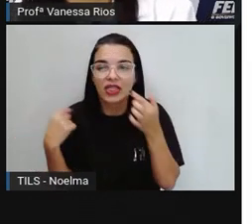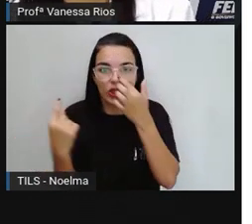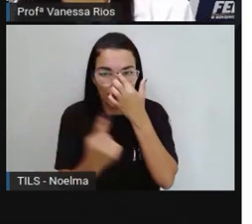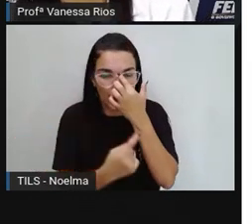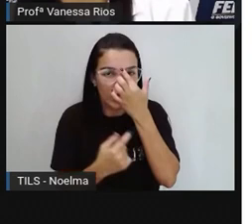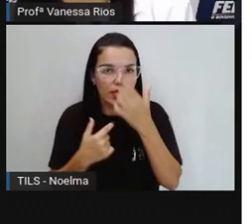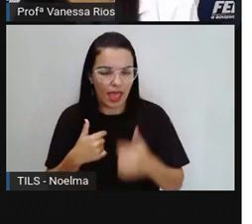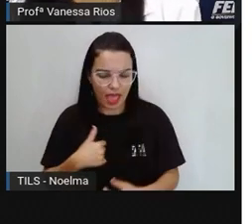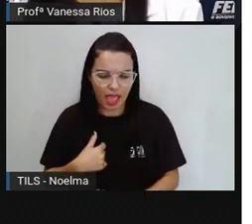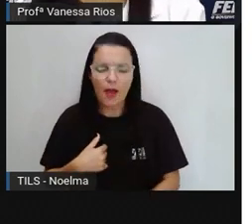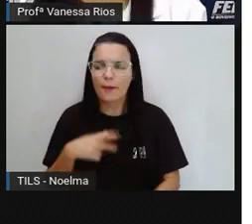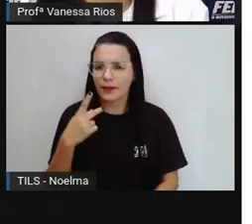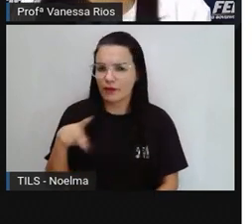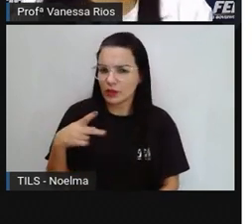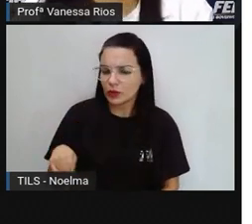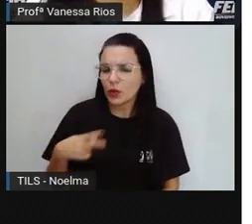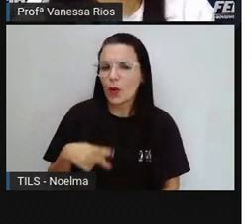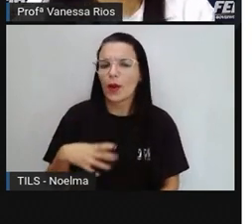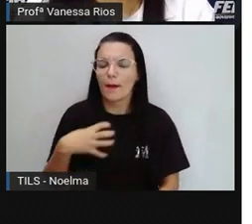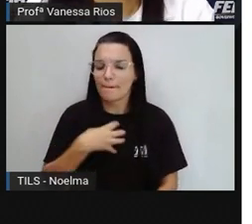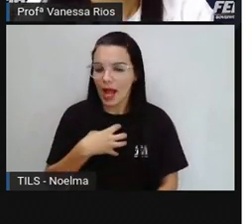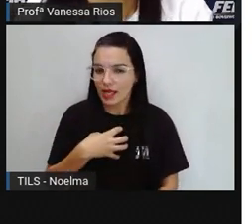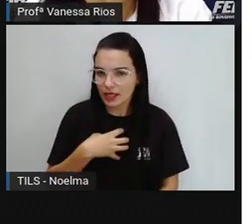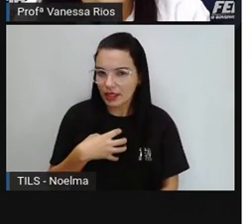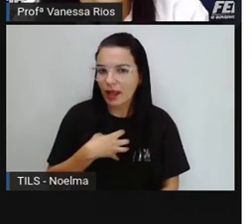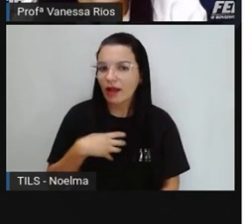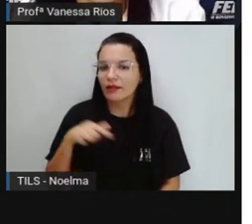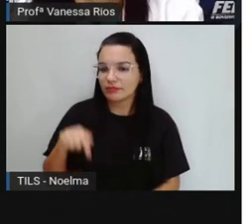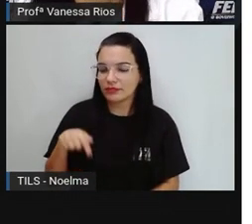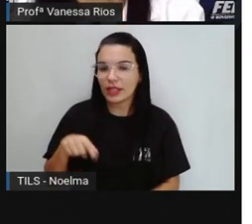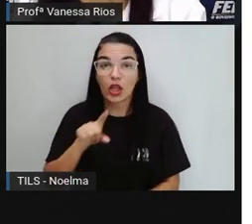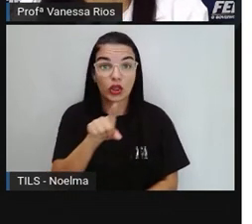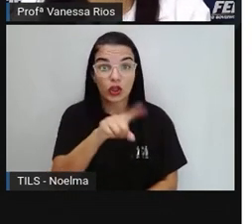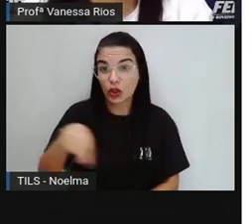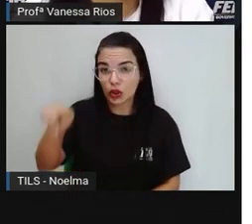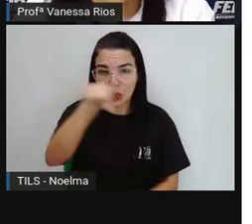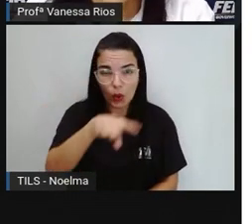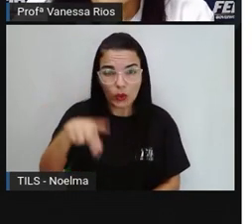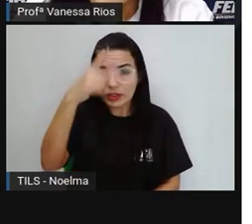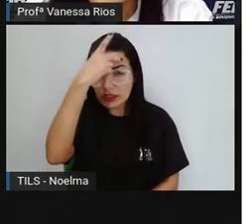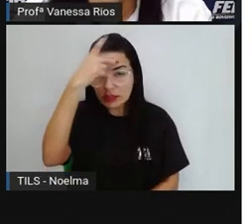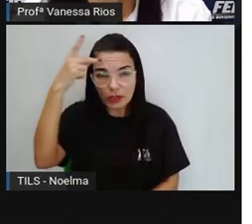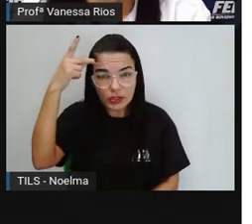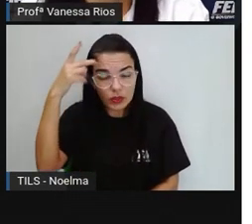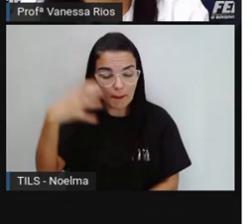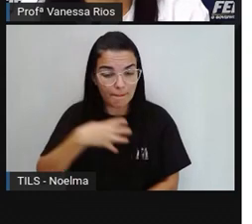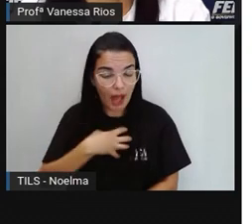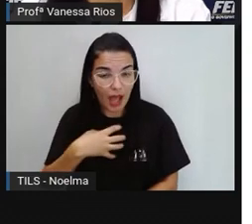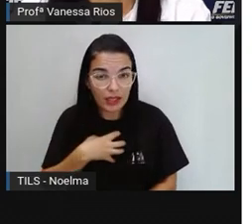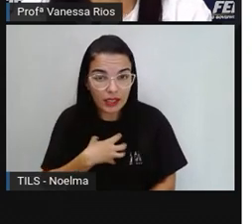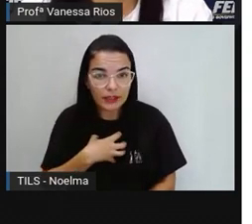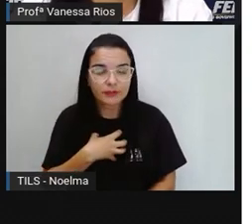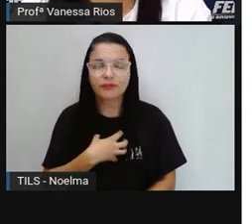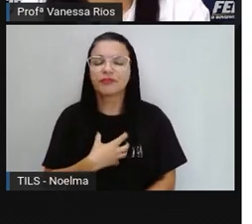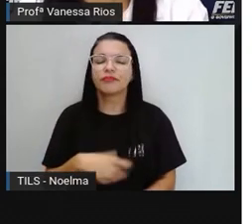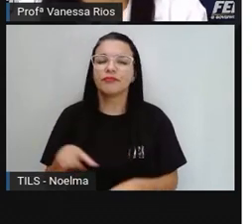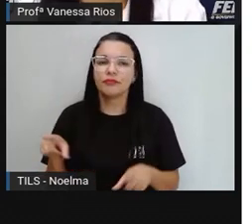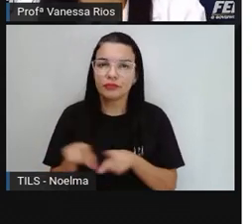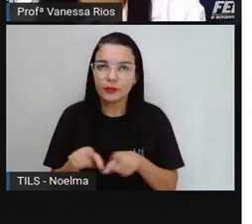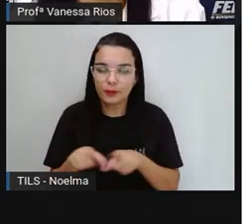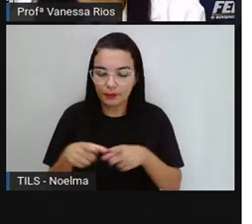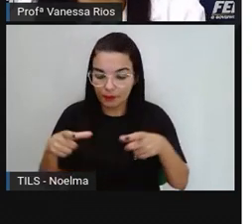baiana, né? E aí também vocês baianos e todos os baianos estamos aí no espaço